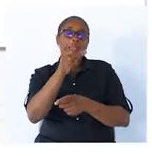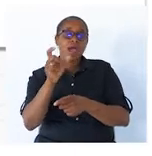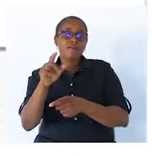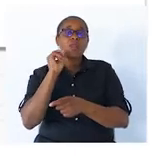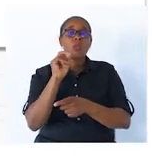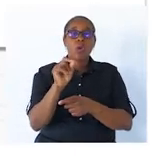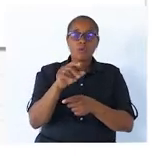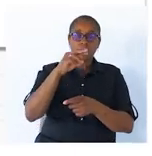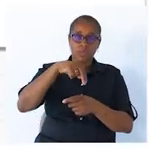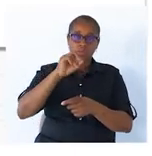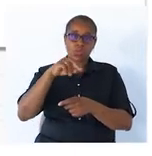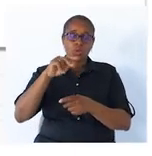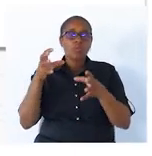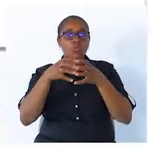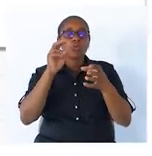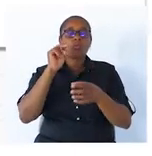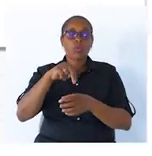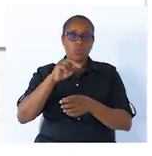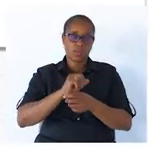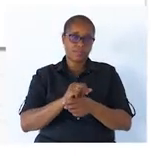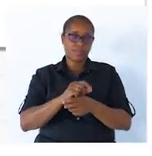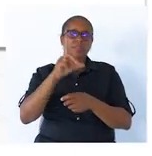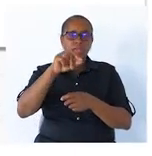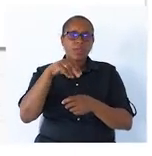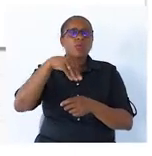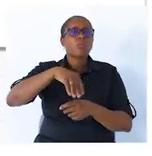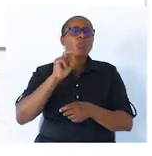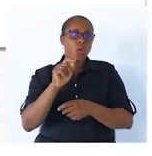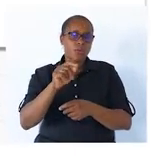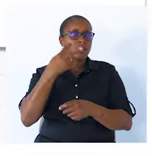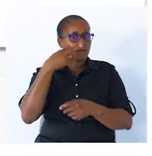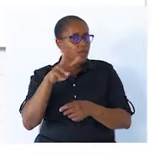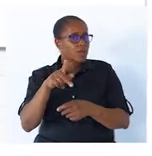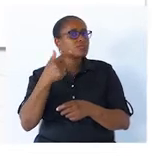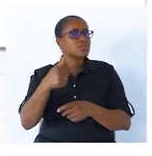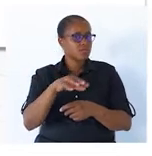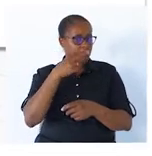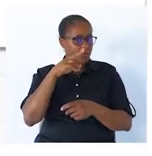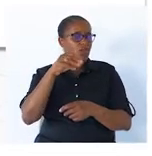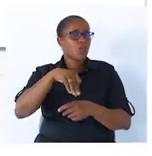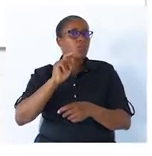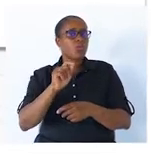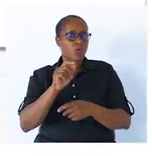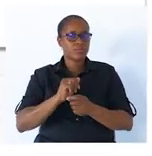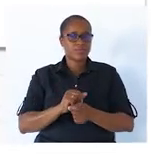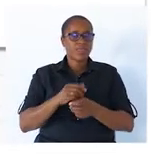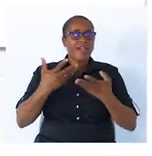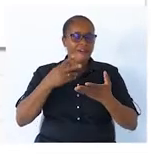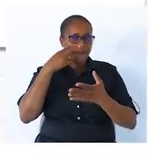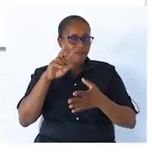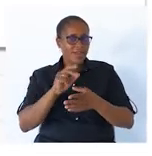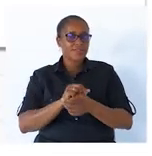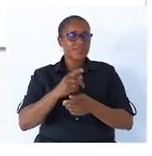Então, grupo nominal, nome. Também pode ser um pronome. Vejam que nós temos ele, que é um pronome. Agora, vejam,